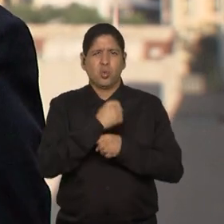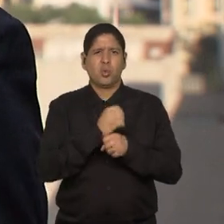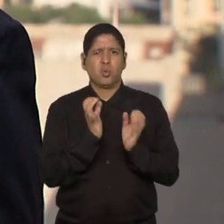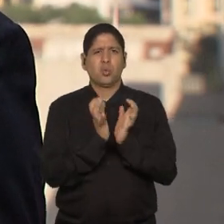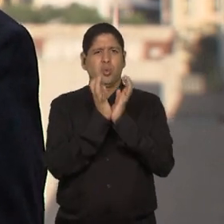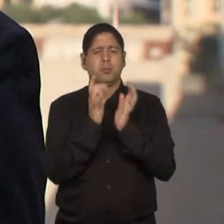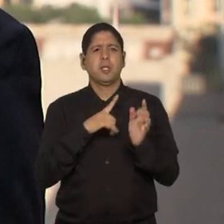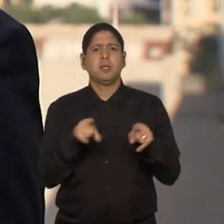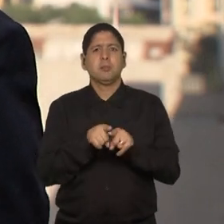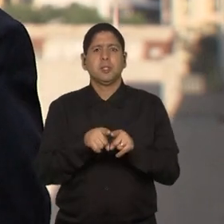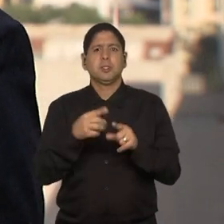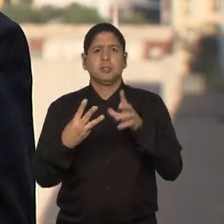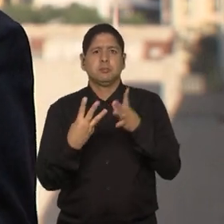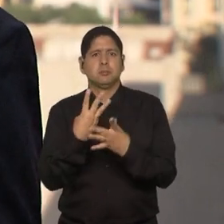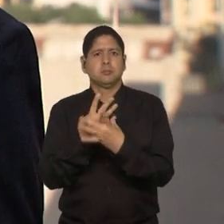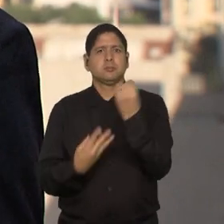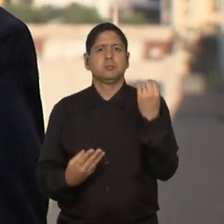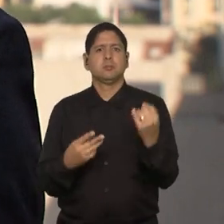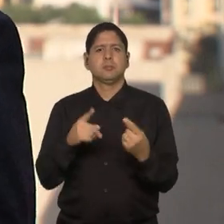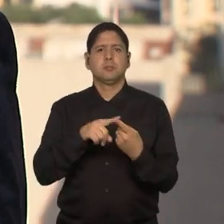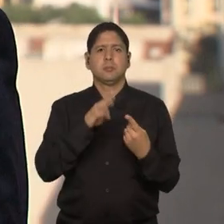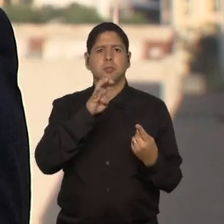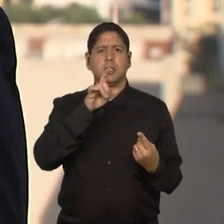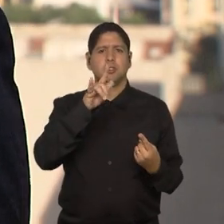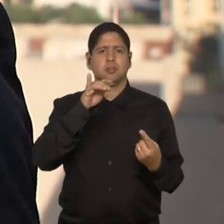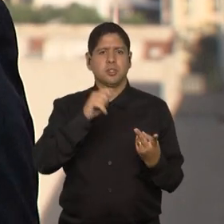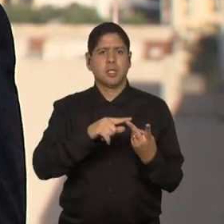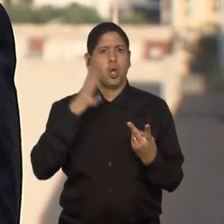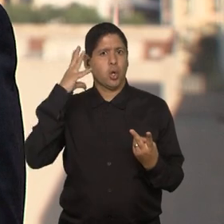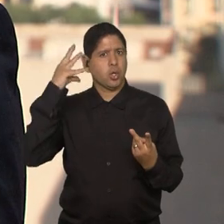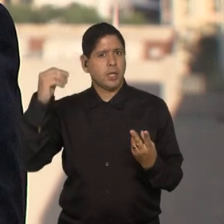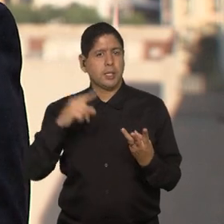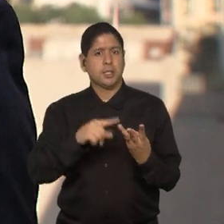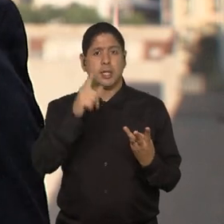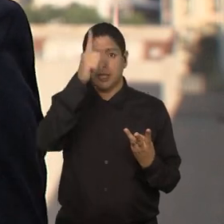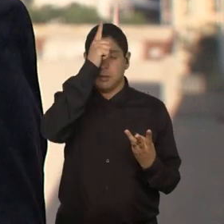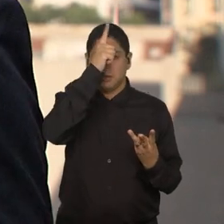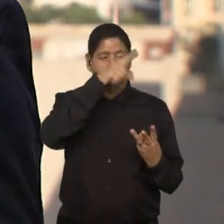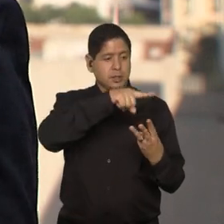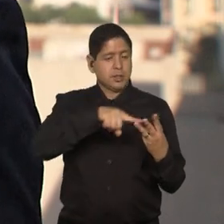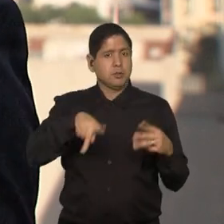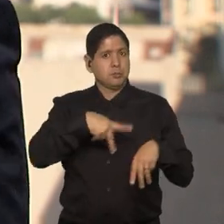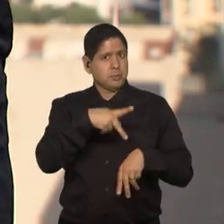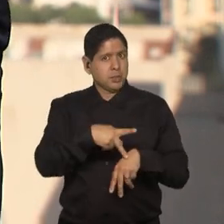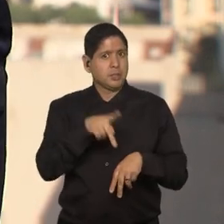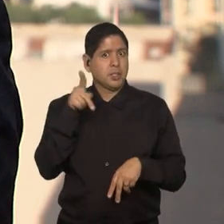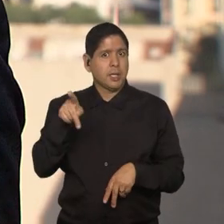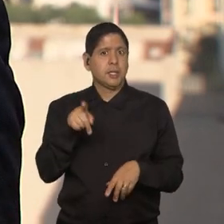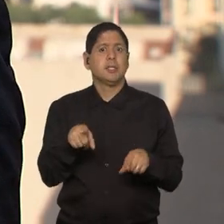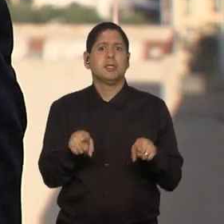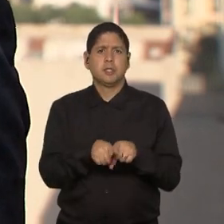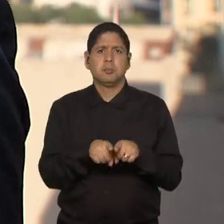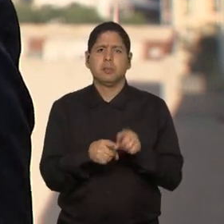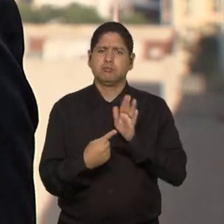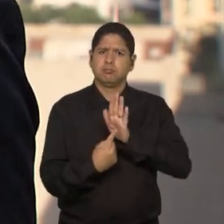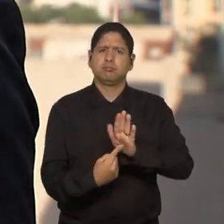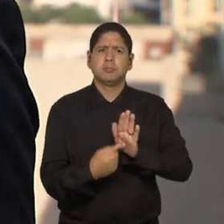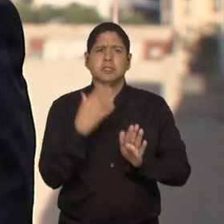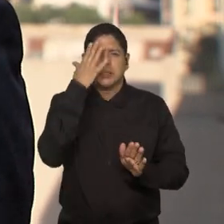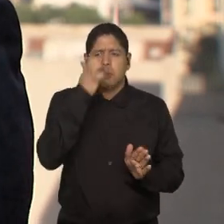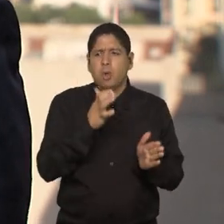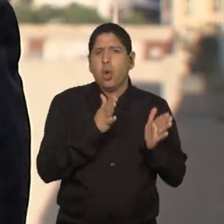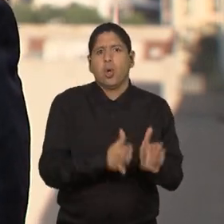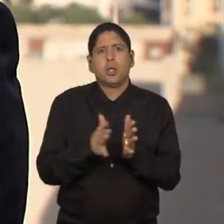candidatura tríplice entre Bélgica, Holanda e Alemanha, que, obviamente, sabem como